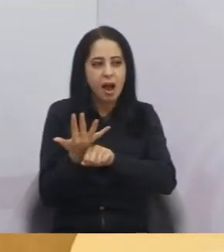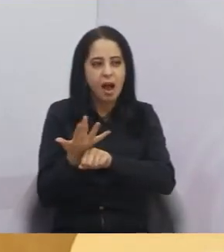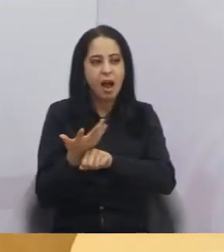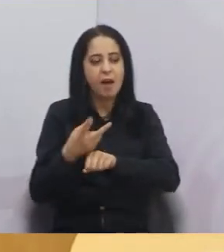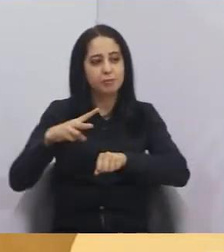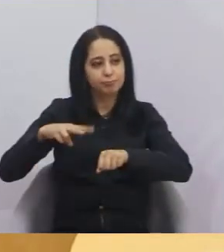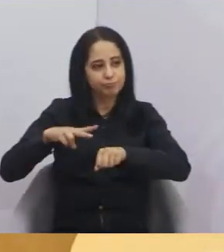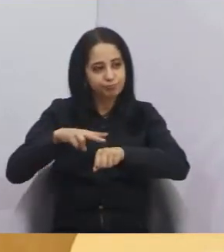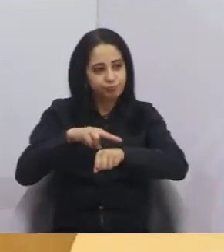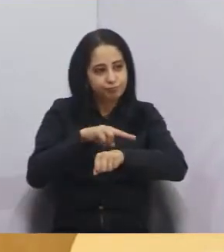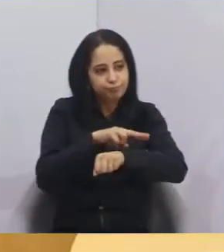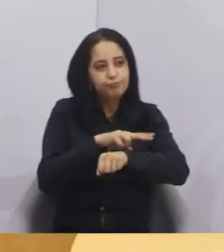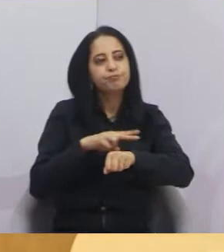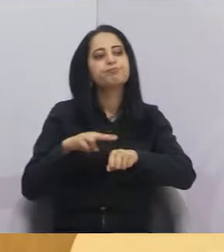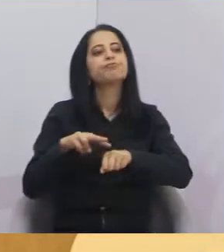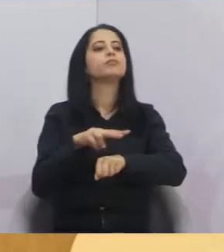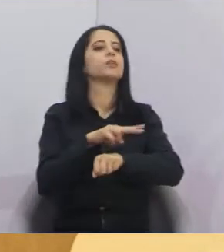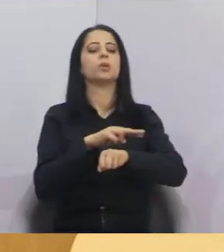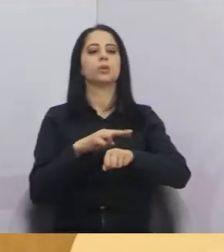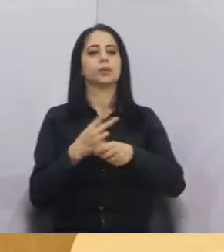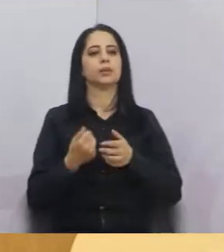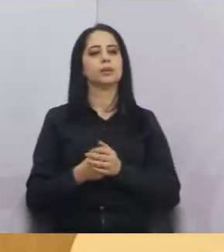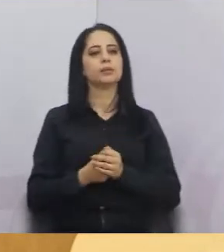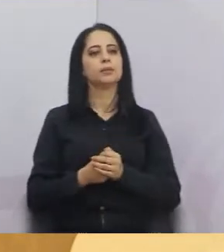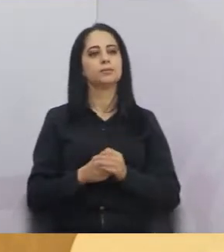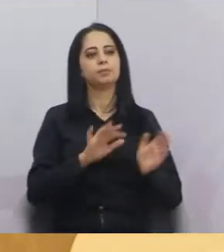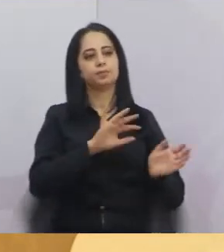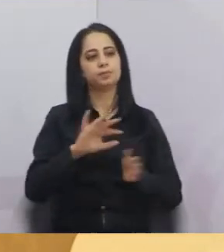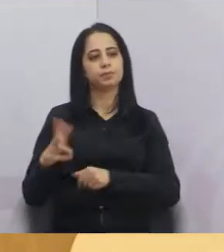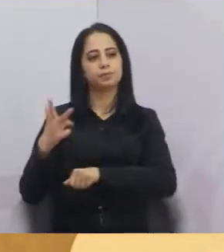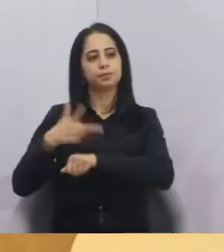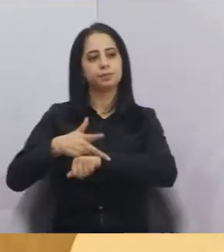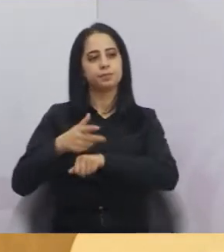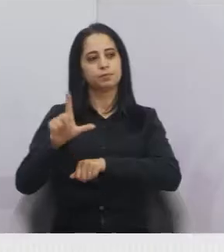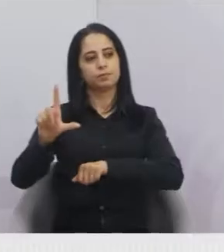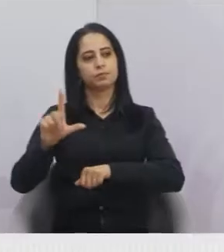ainda, passar por lá, para dar uma reduzida nesse mato aí. Próximo vídeo.